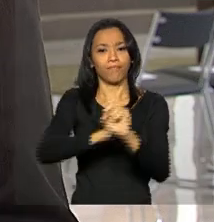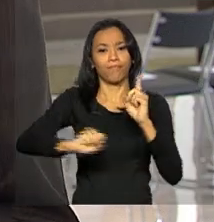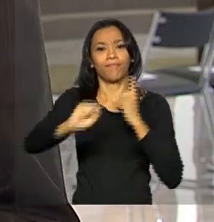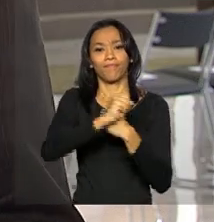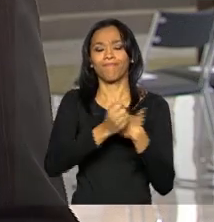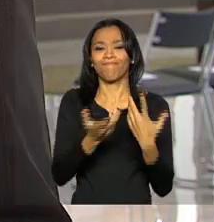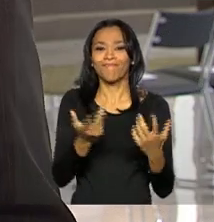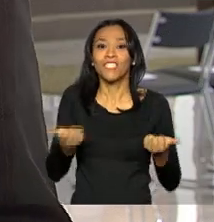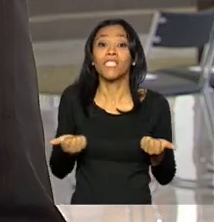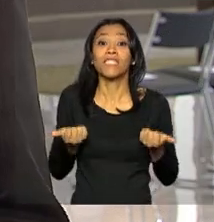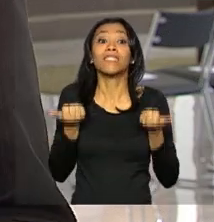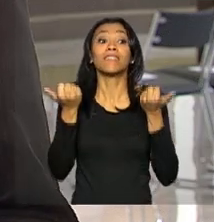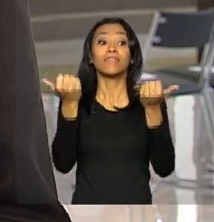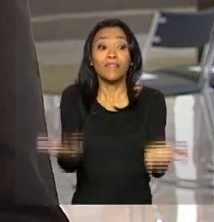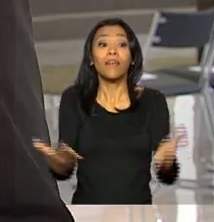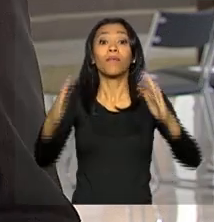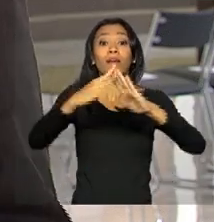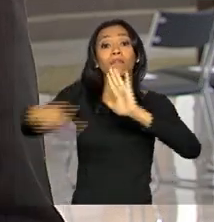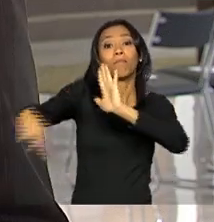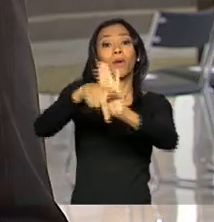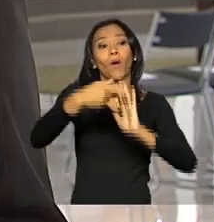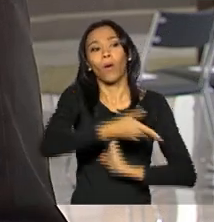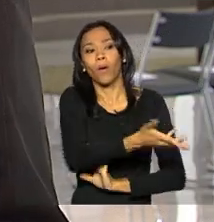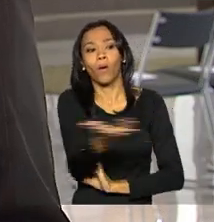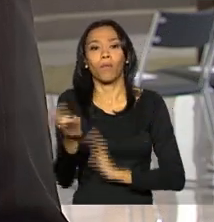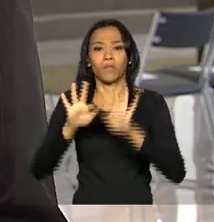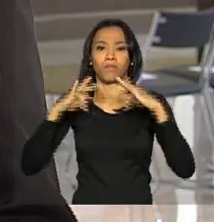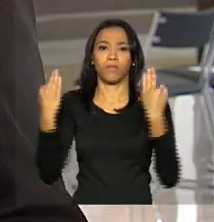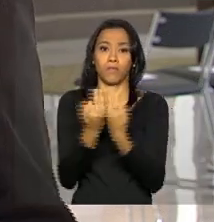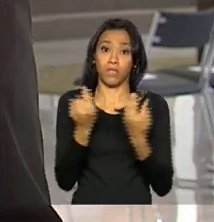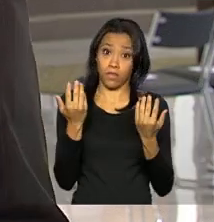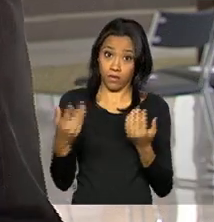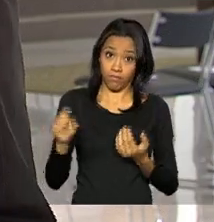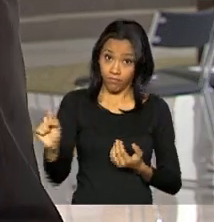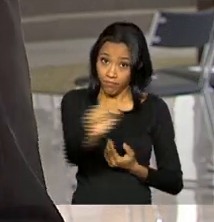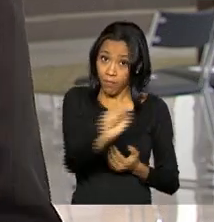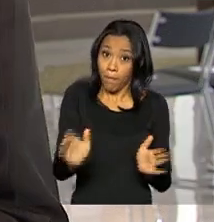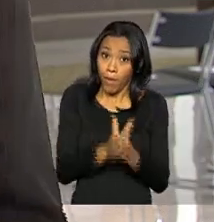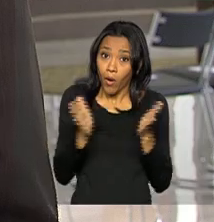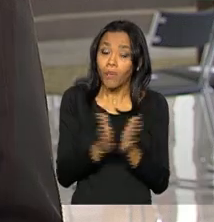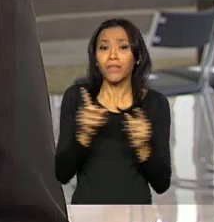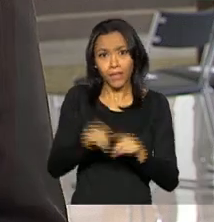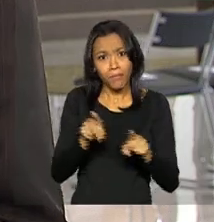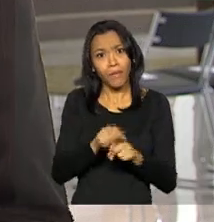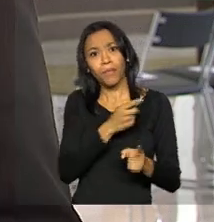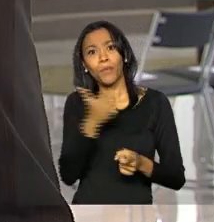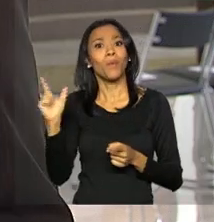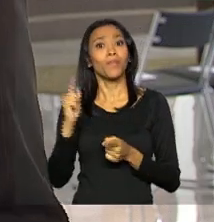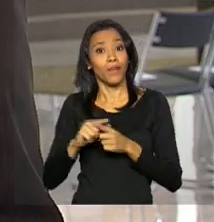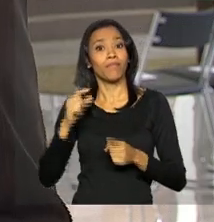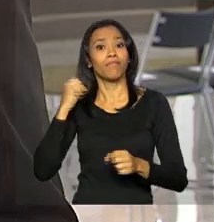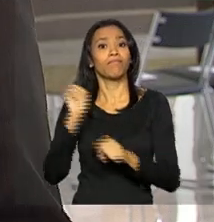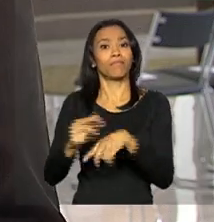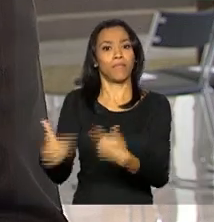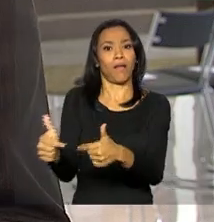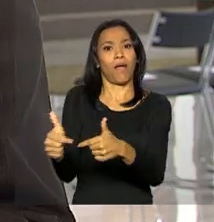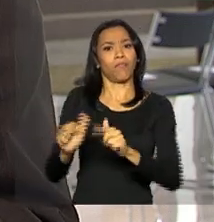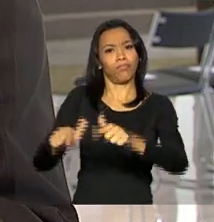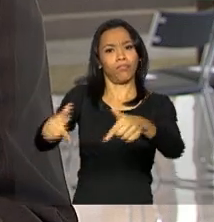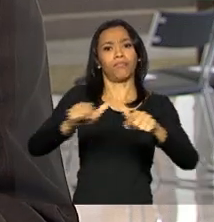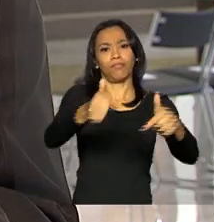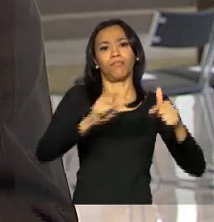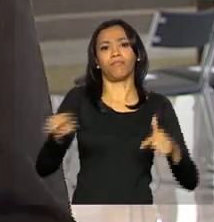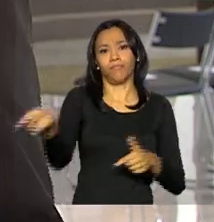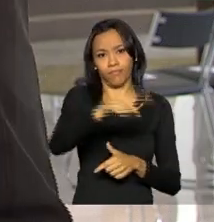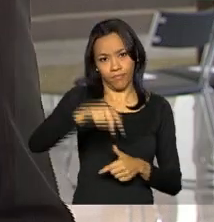de levar a moradia à casa própria, as famílias de baixa renda também têm gerado emprego e renda à população brasileira.